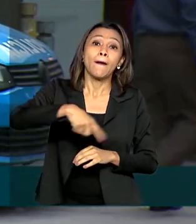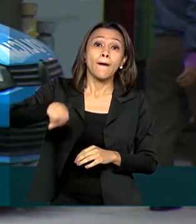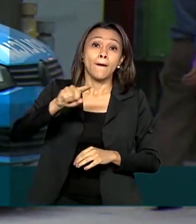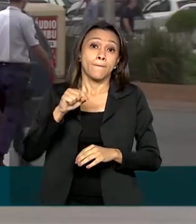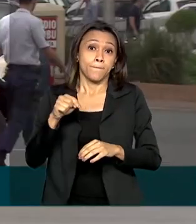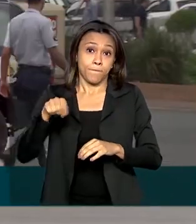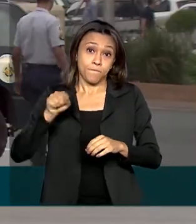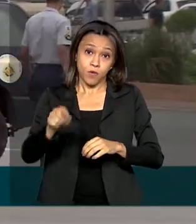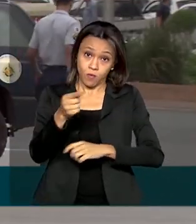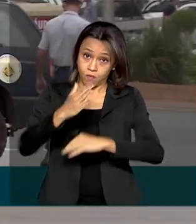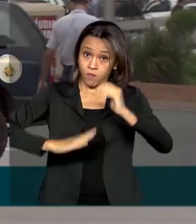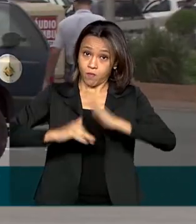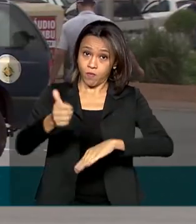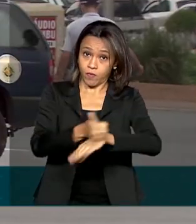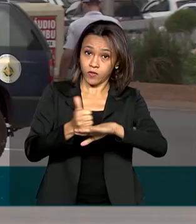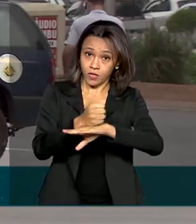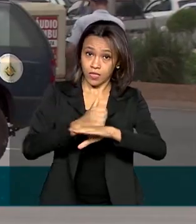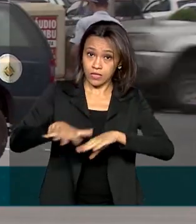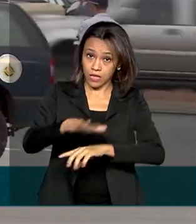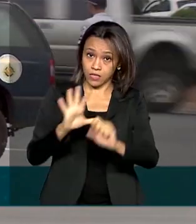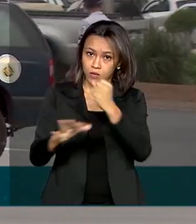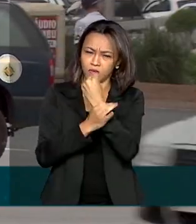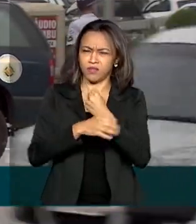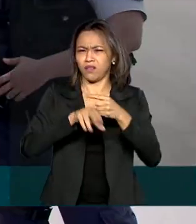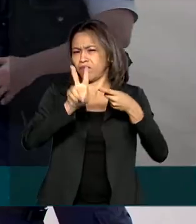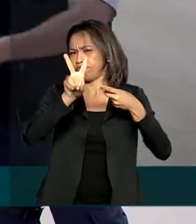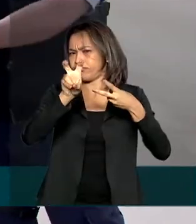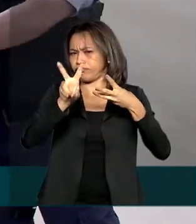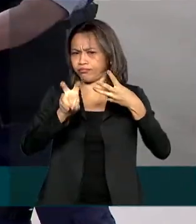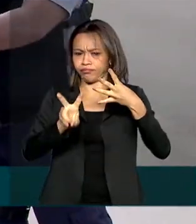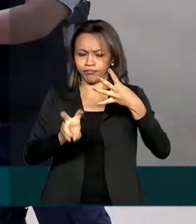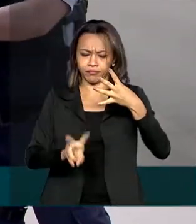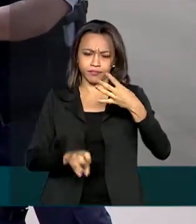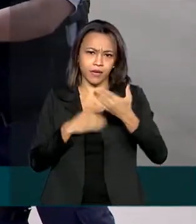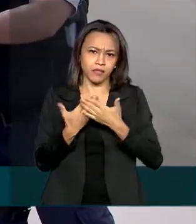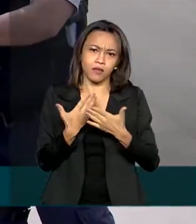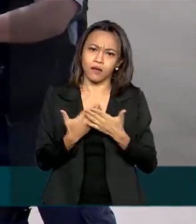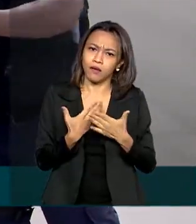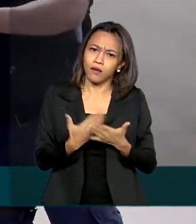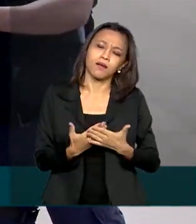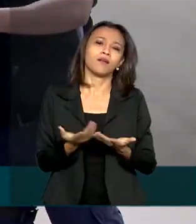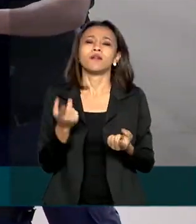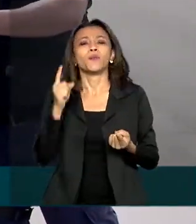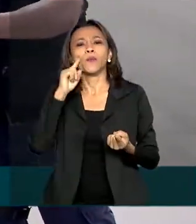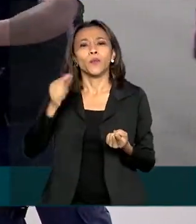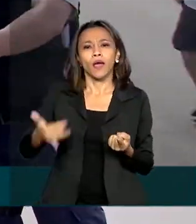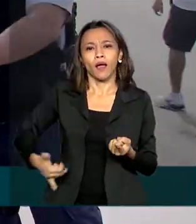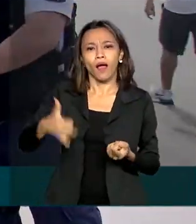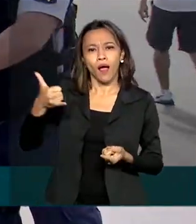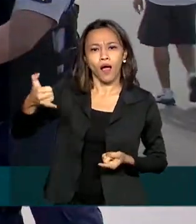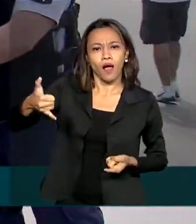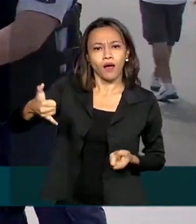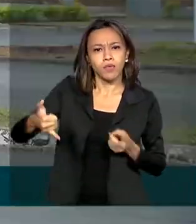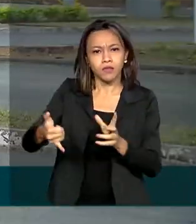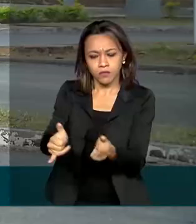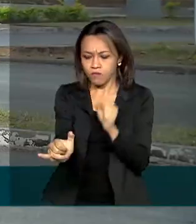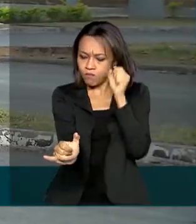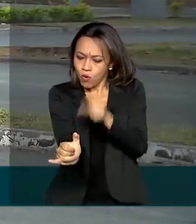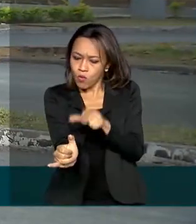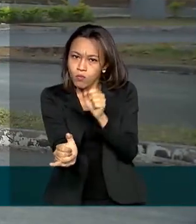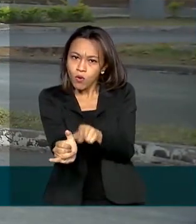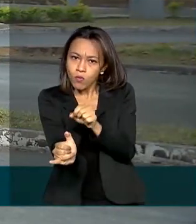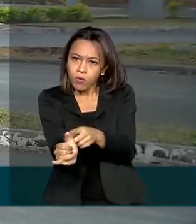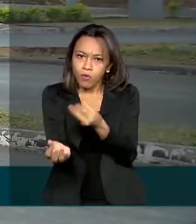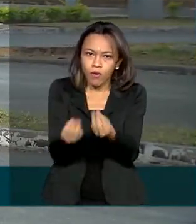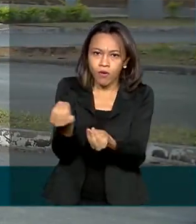Pública. As aulas têm os mais diversos temas e vão desde a identificação de armas de fogo e munições à